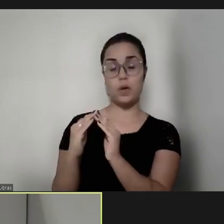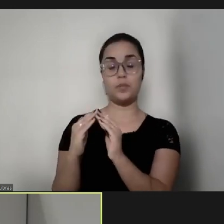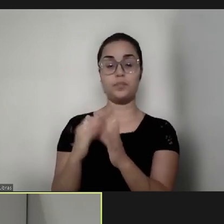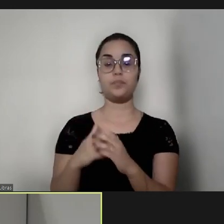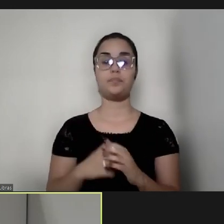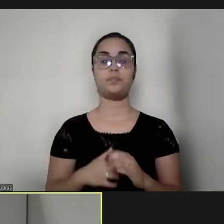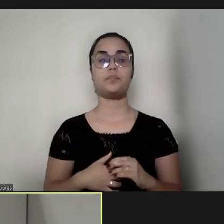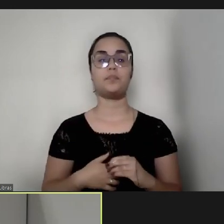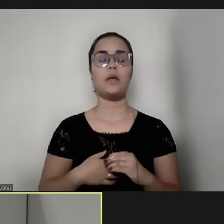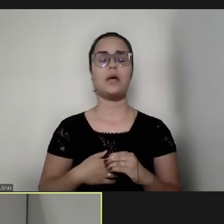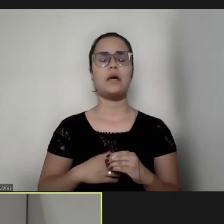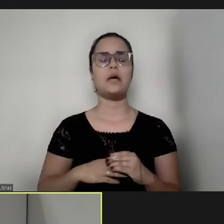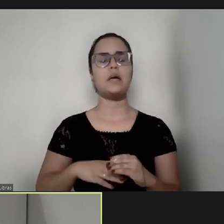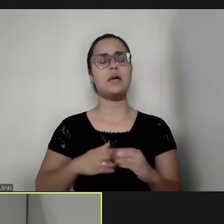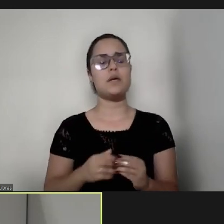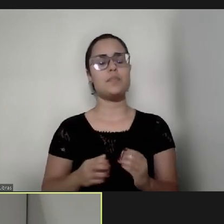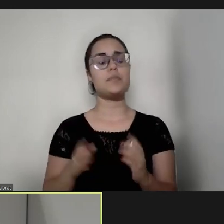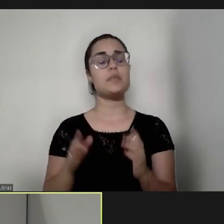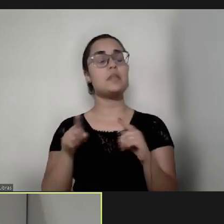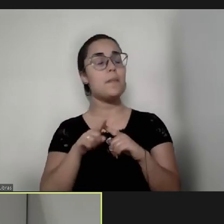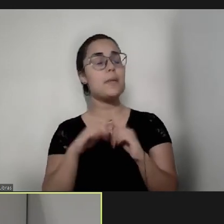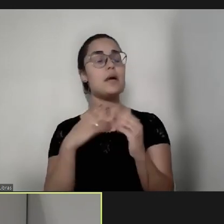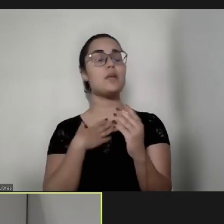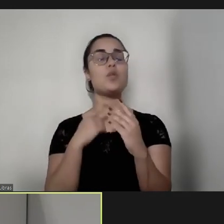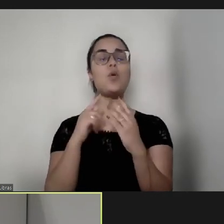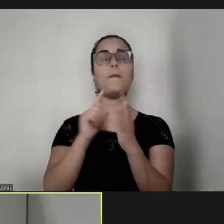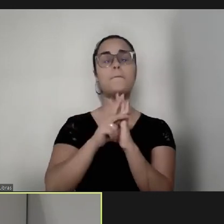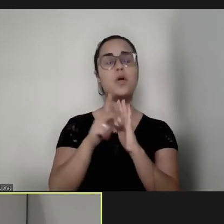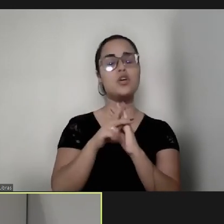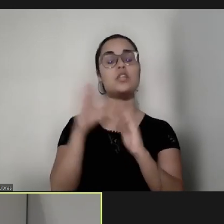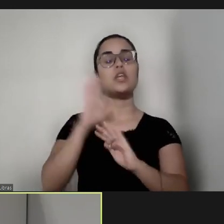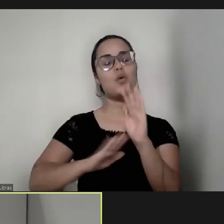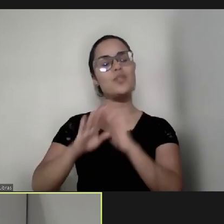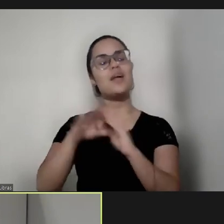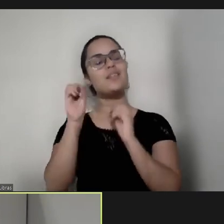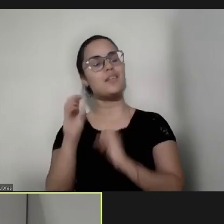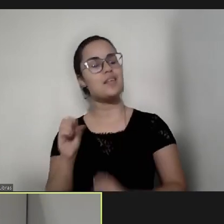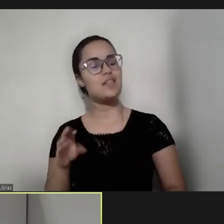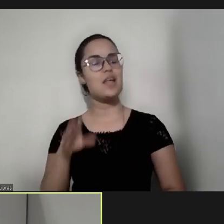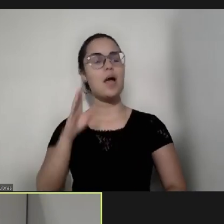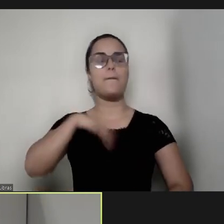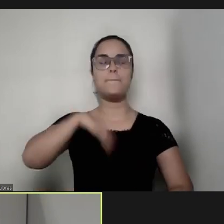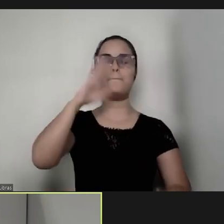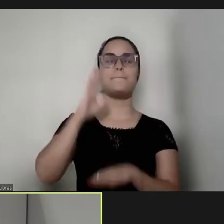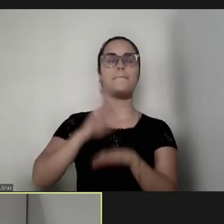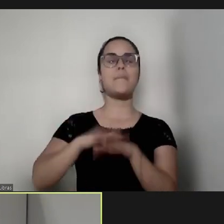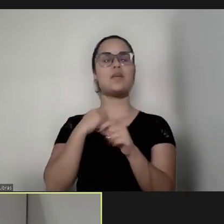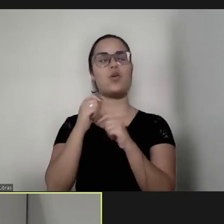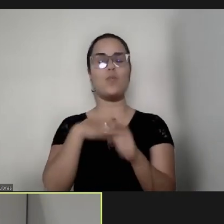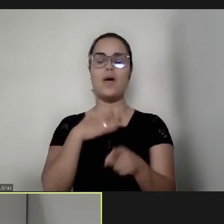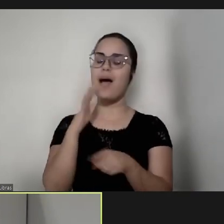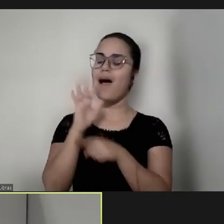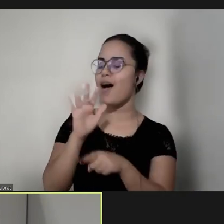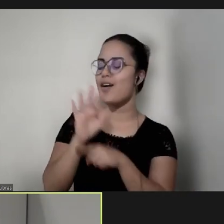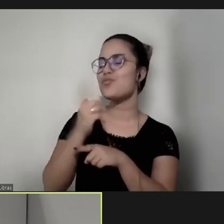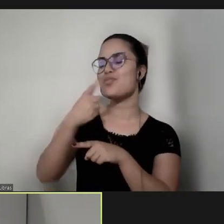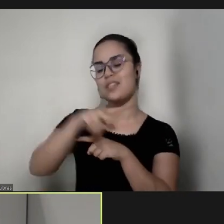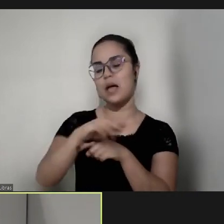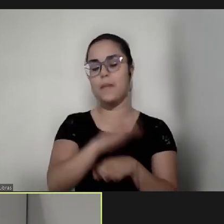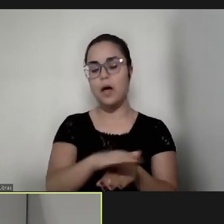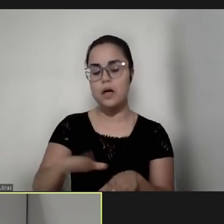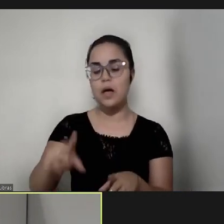projeto Cuidado que Educa, onde o meu maior objetivo com esse projeto é contribuir para que a infância seja mais